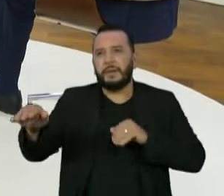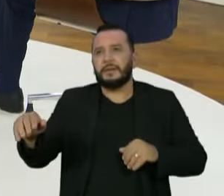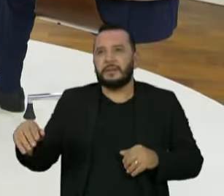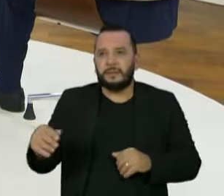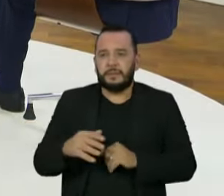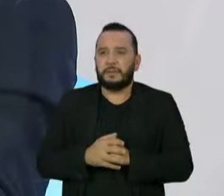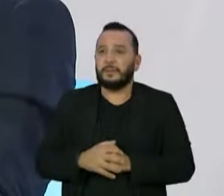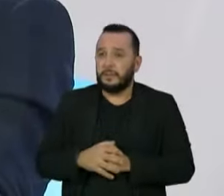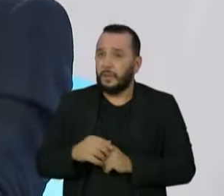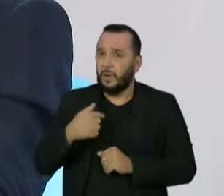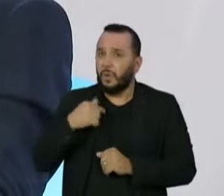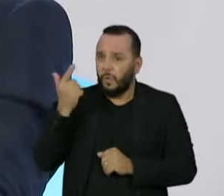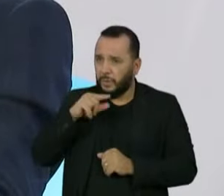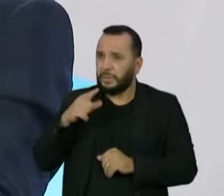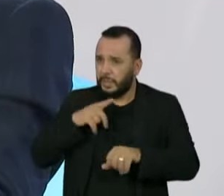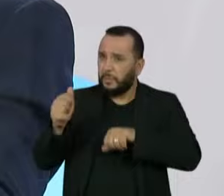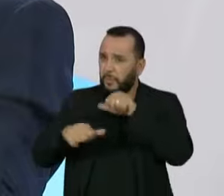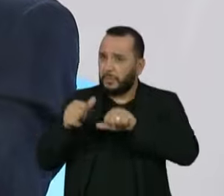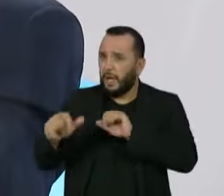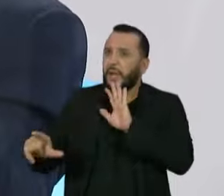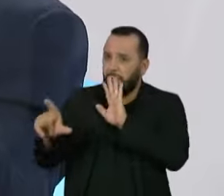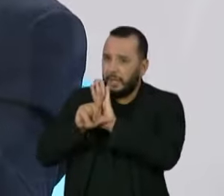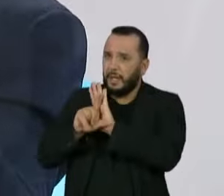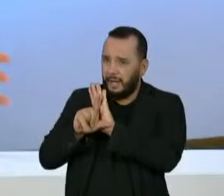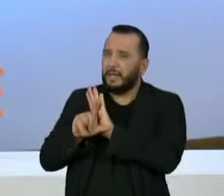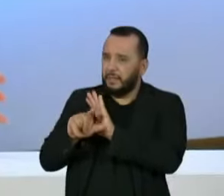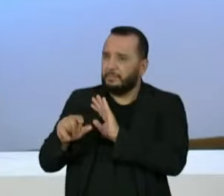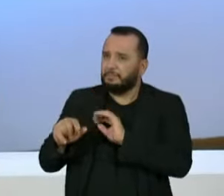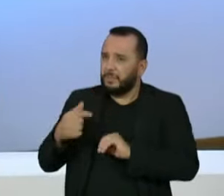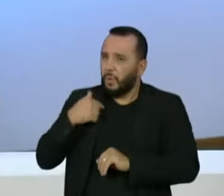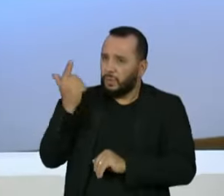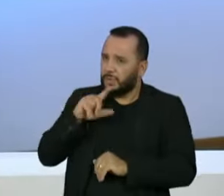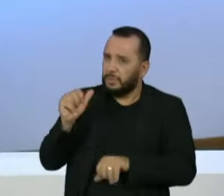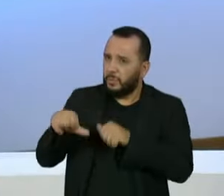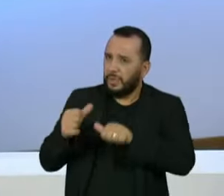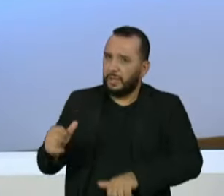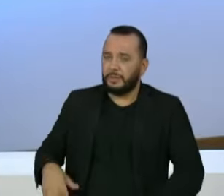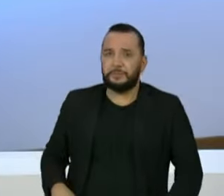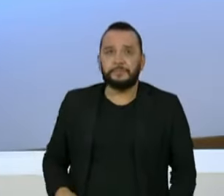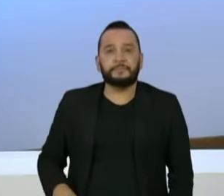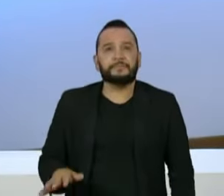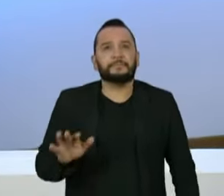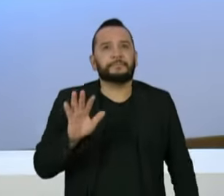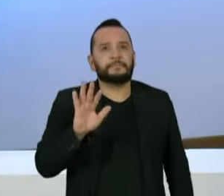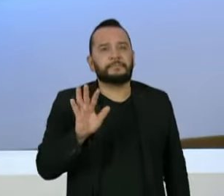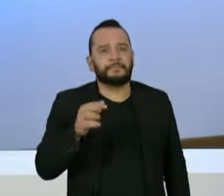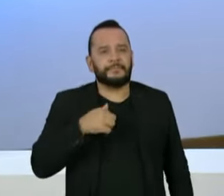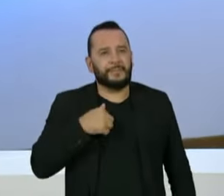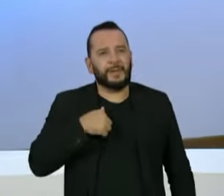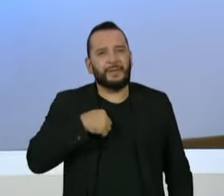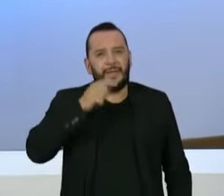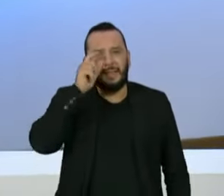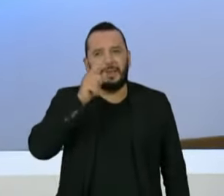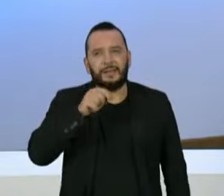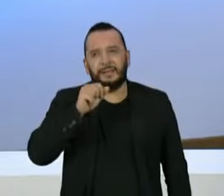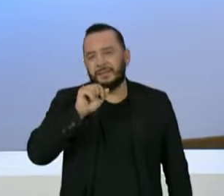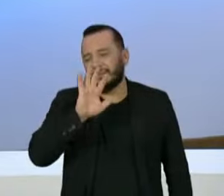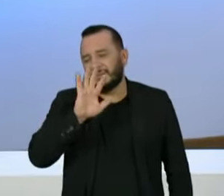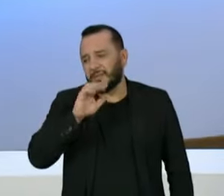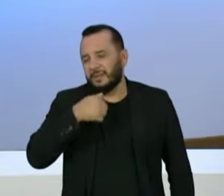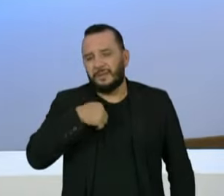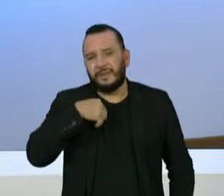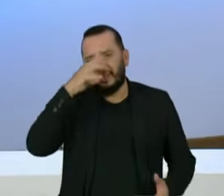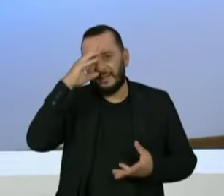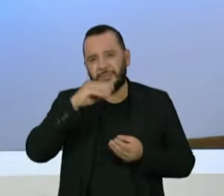Consegui alterar o Código de Trânsito em dois anos de mandato. Queria entender se nisso tudo nessa mudança, agora com esse pedido do